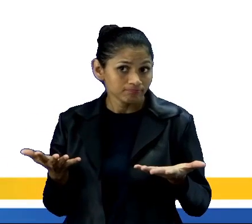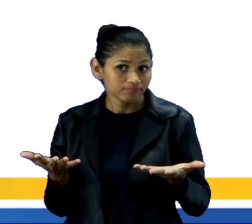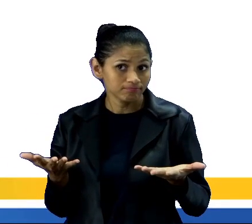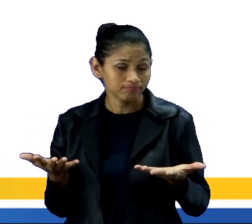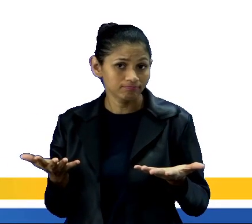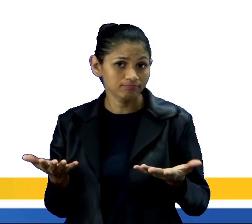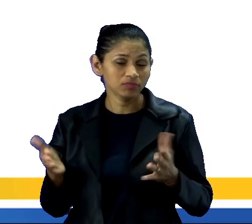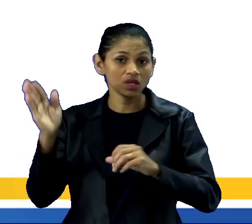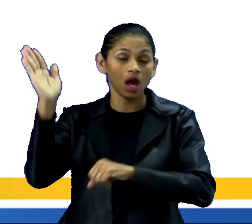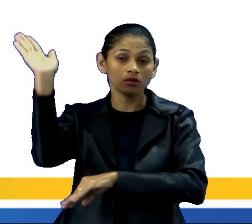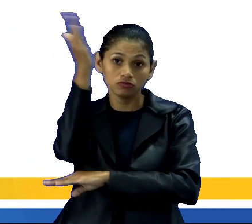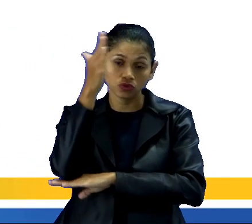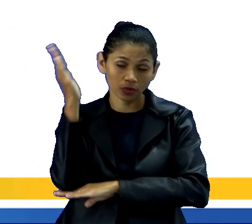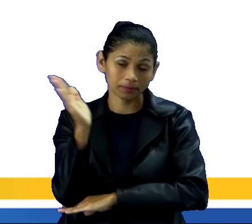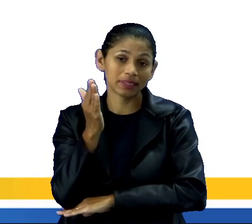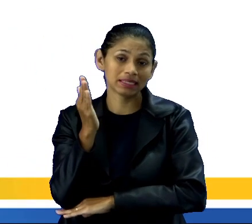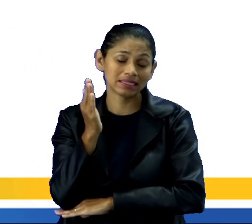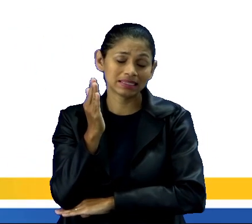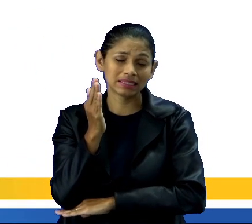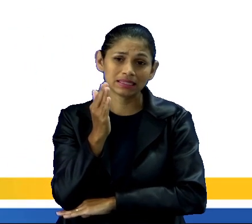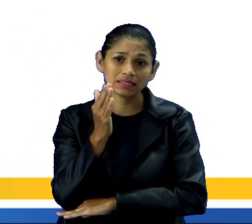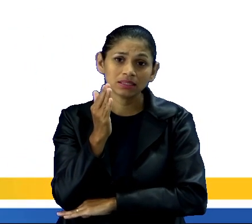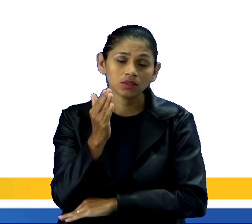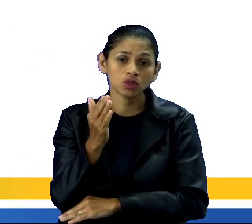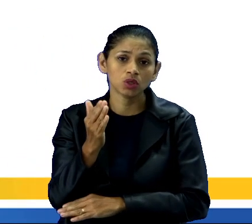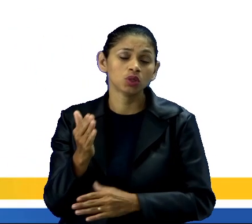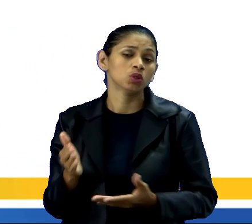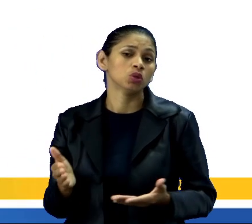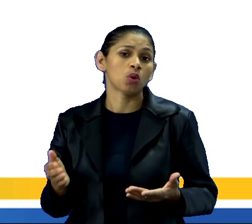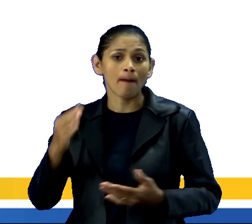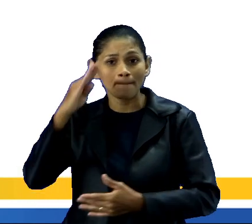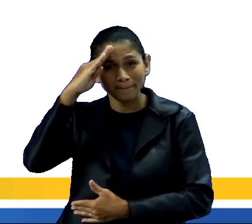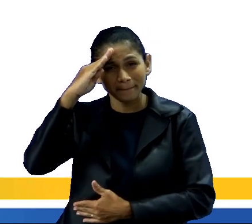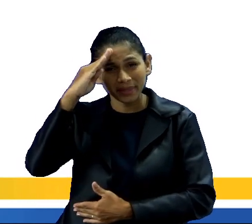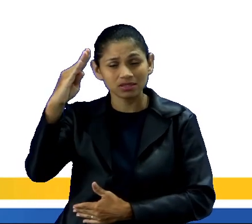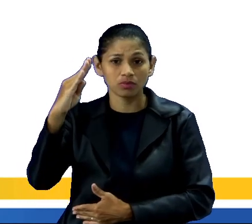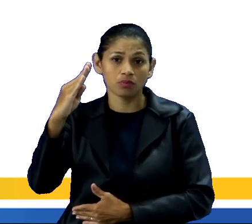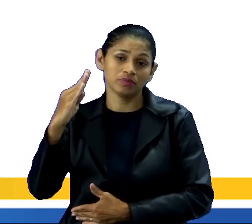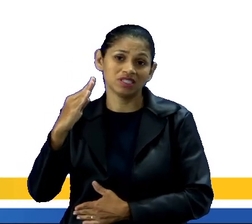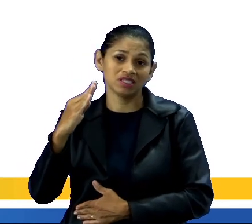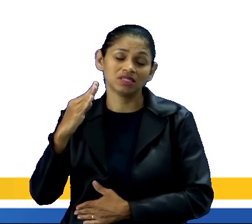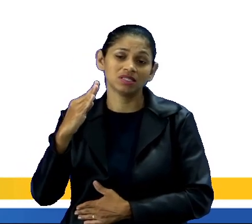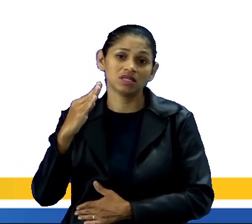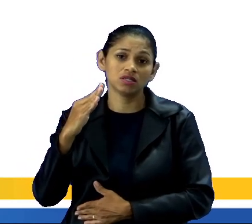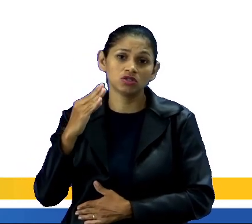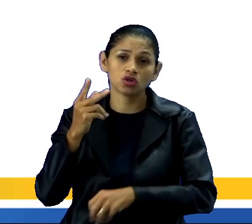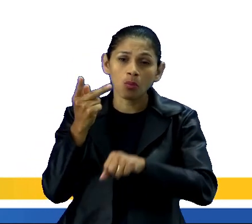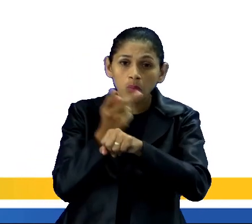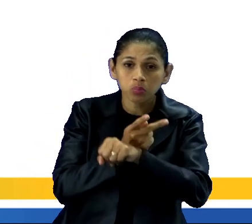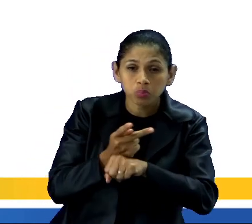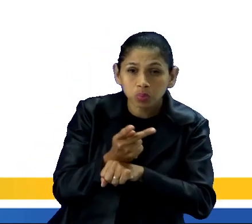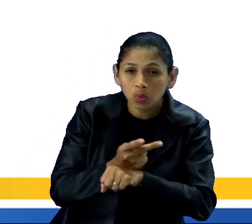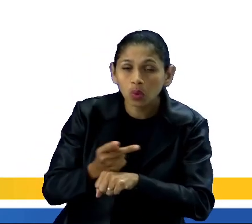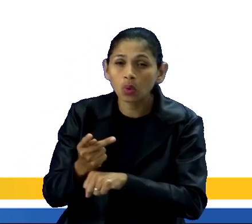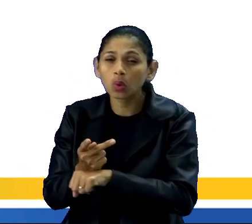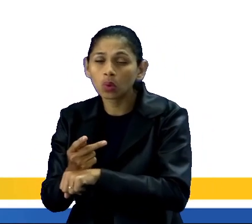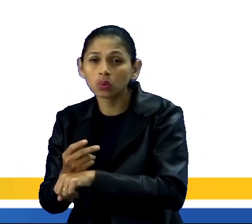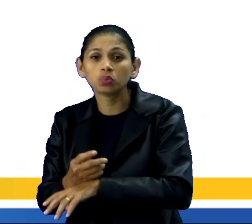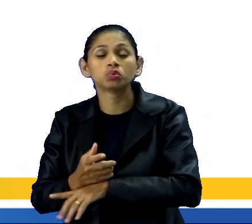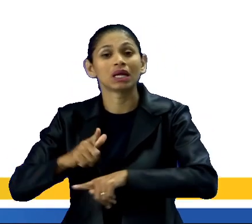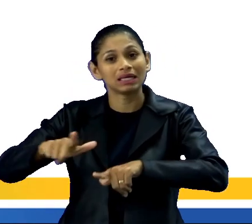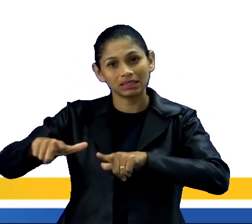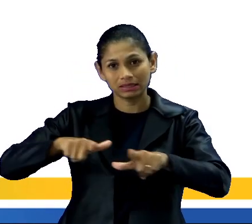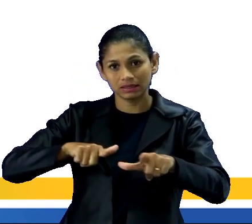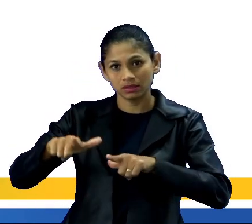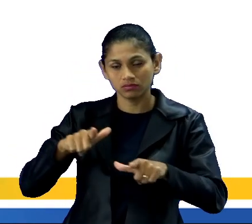vezes, essas motivações estão ligadas à busca principalmente de emprego, de melhores condições de vida. Nos últimos